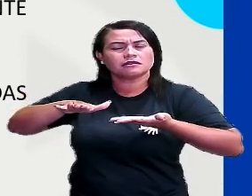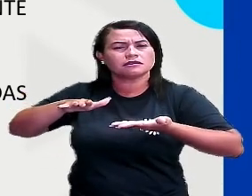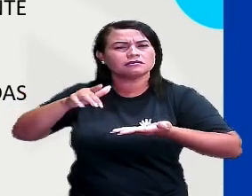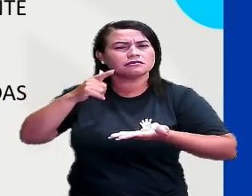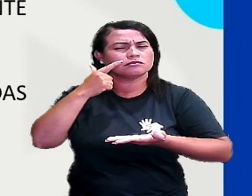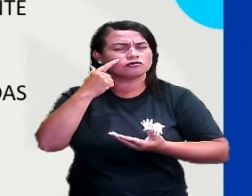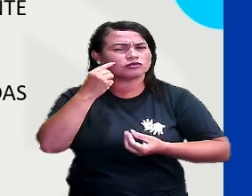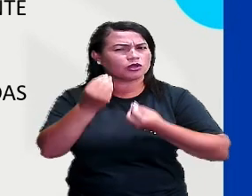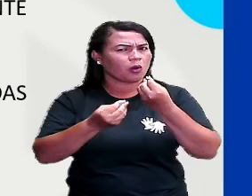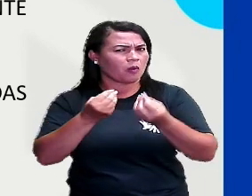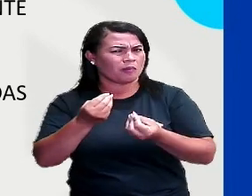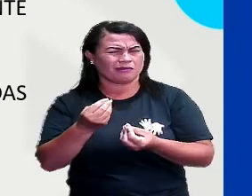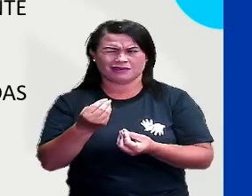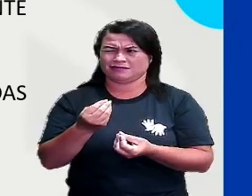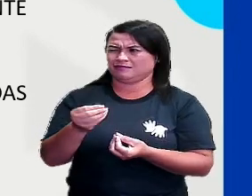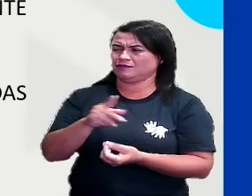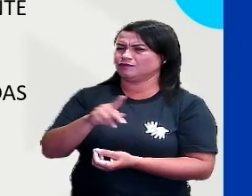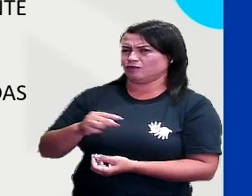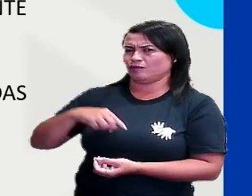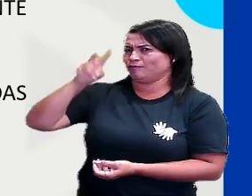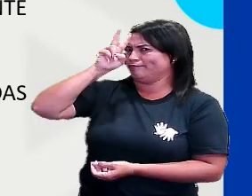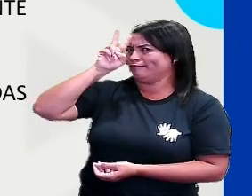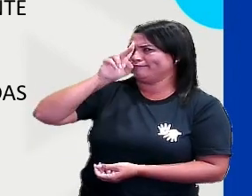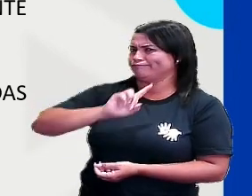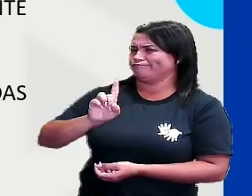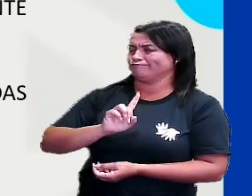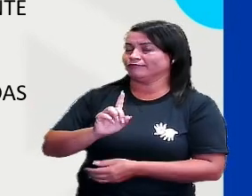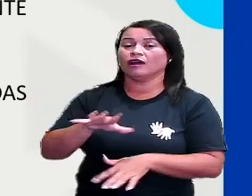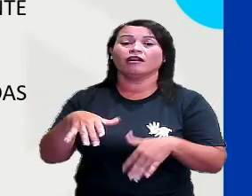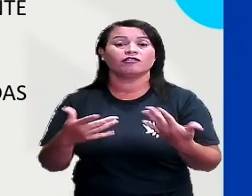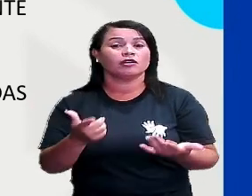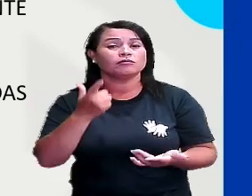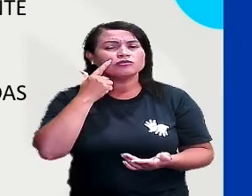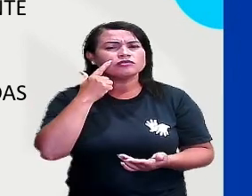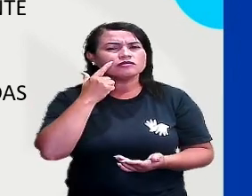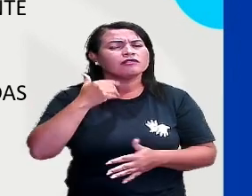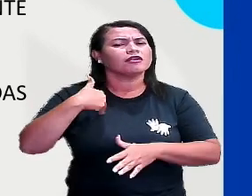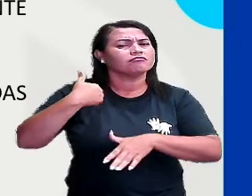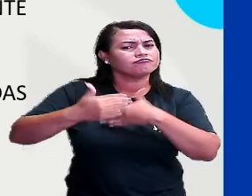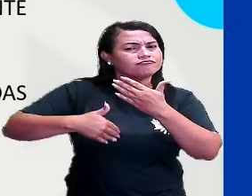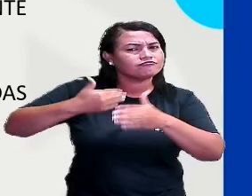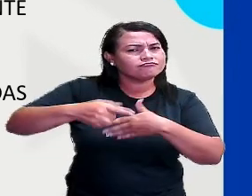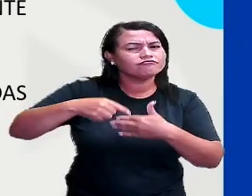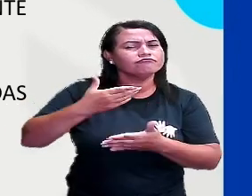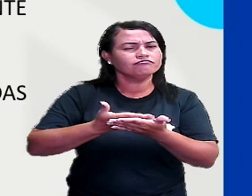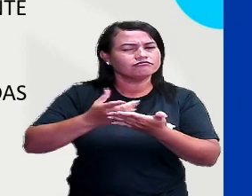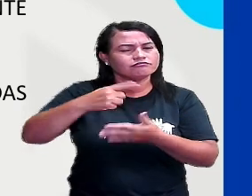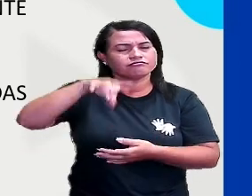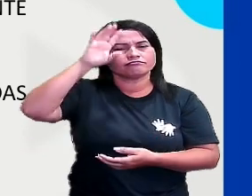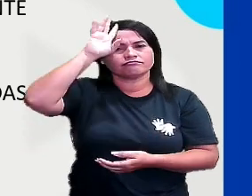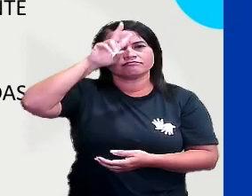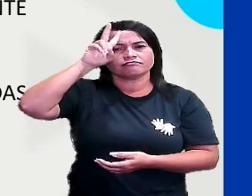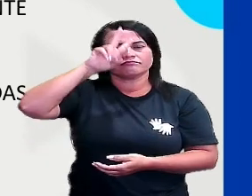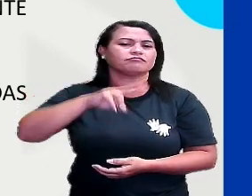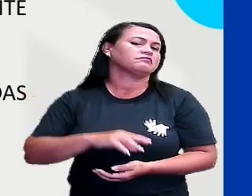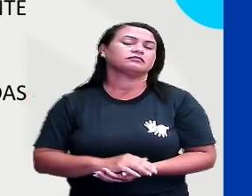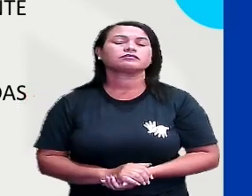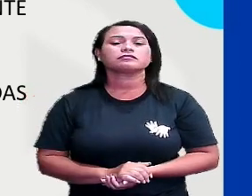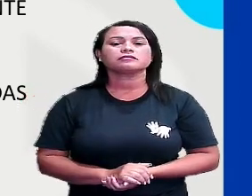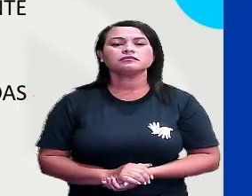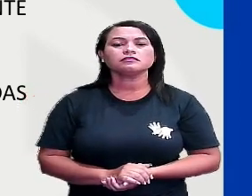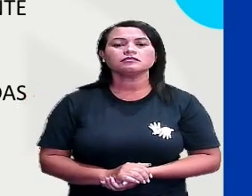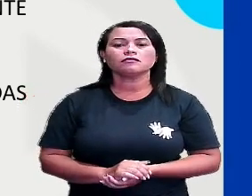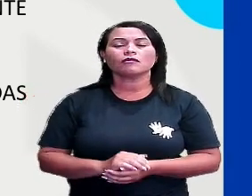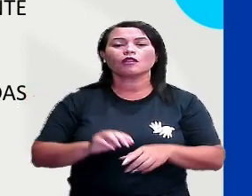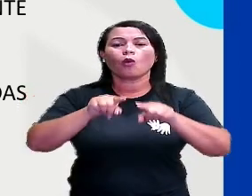professora! Eu não me lembro, eu não me recordo. Mas a altura do processo aí da nossa aula vocês vão lembrando. O cubo